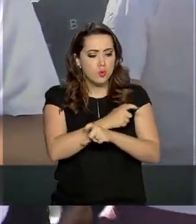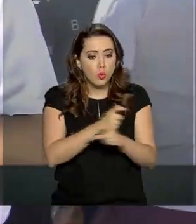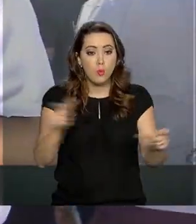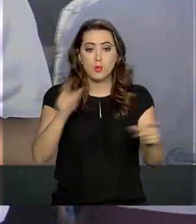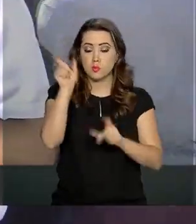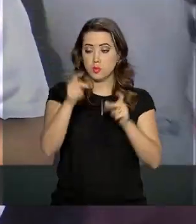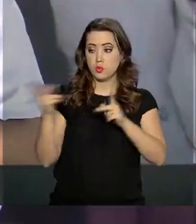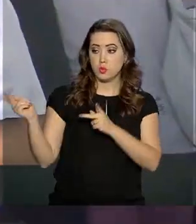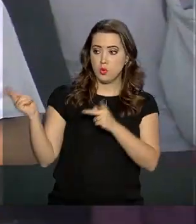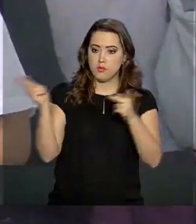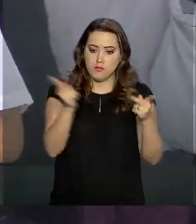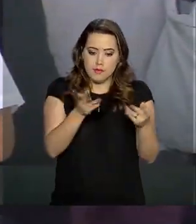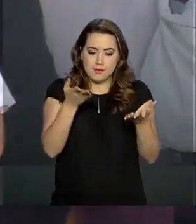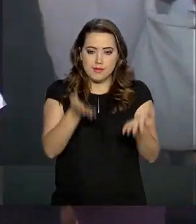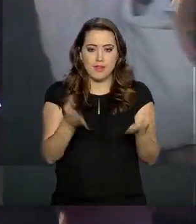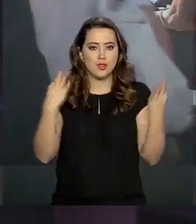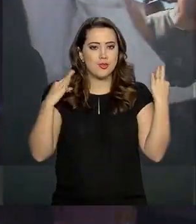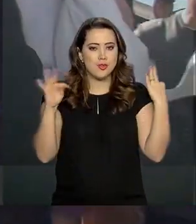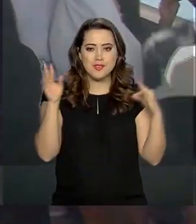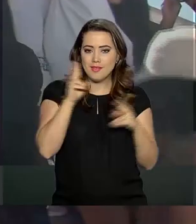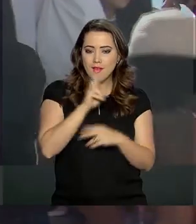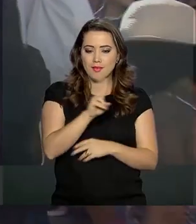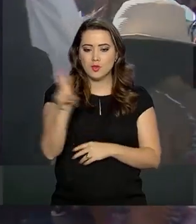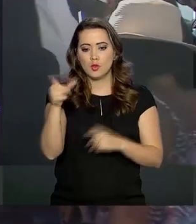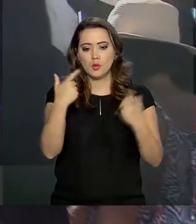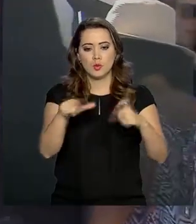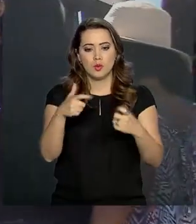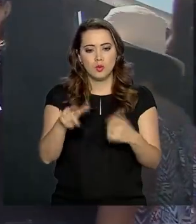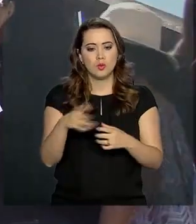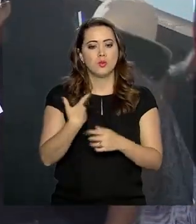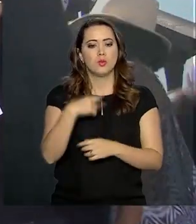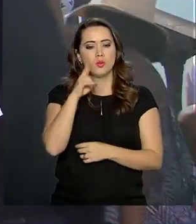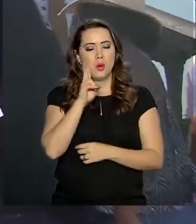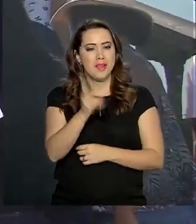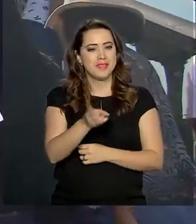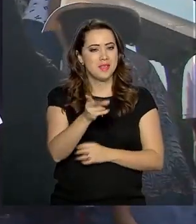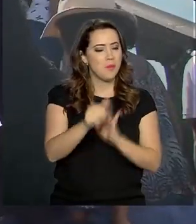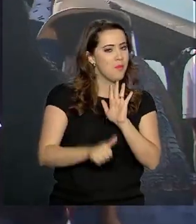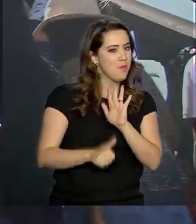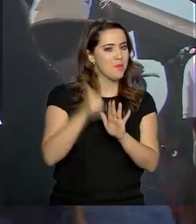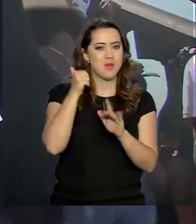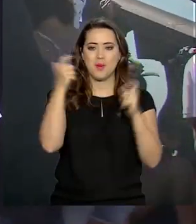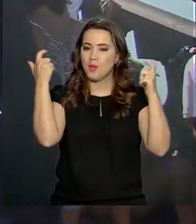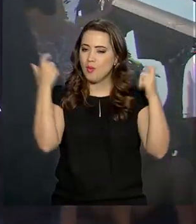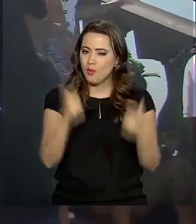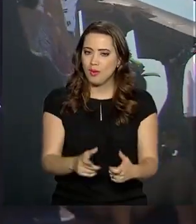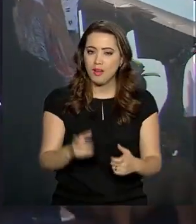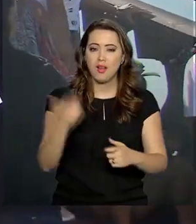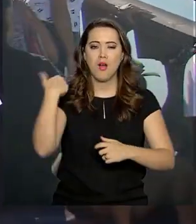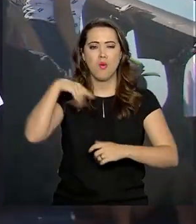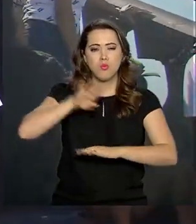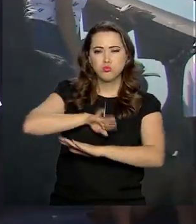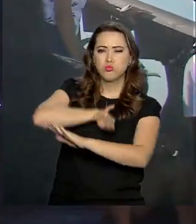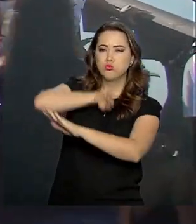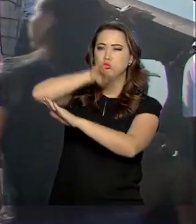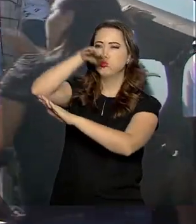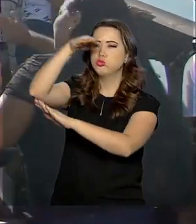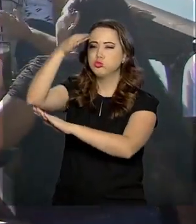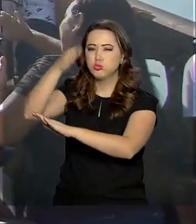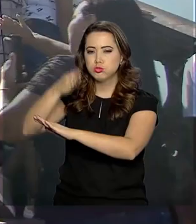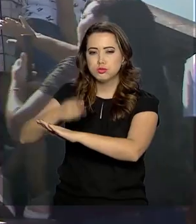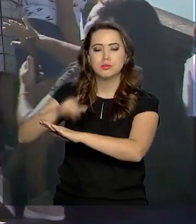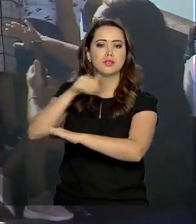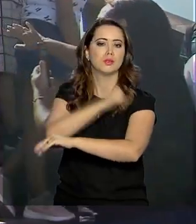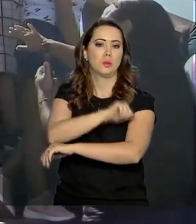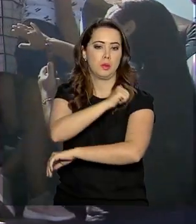de turistas aqui ao meu redor, já dá para perceber que eu estou no local que aparece em primeiro lugar na lista. É o Parque Nacional da Tijuca, que